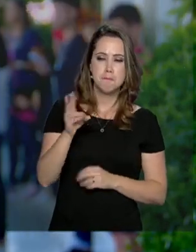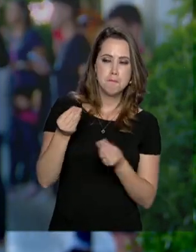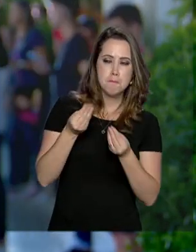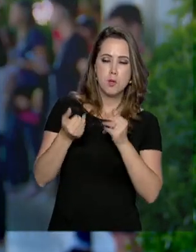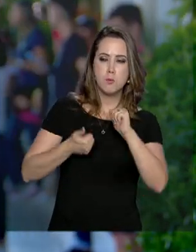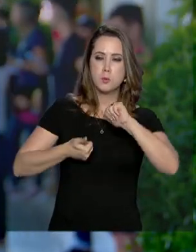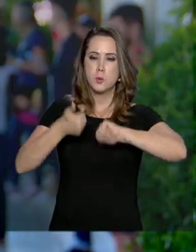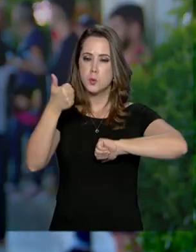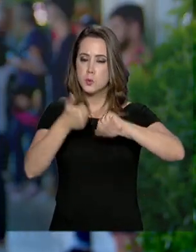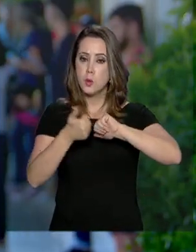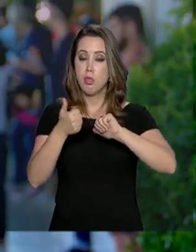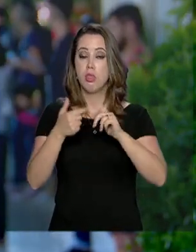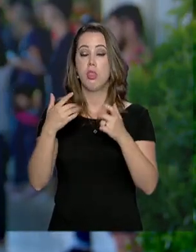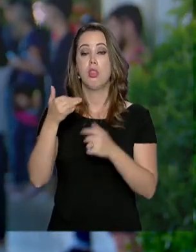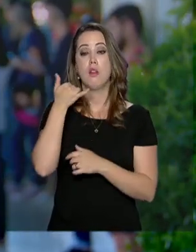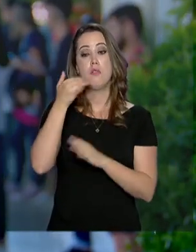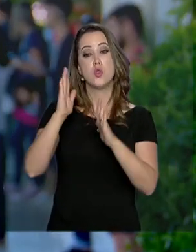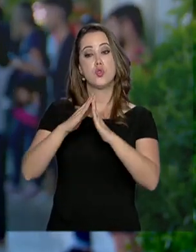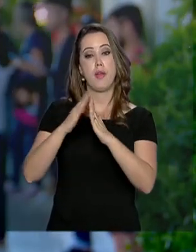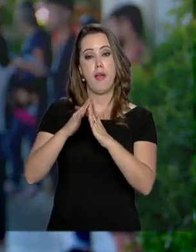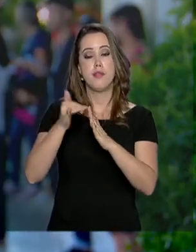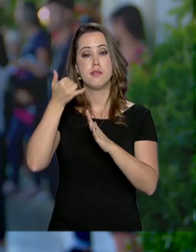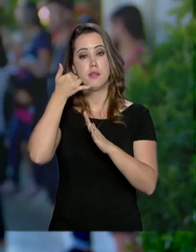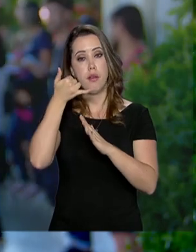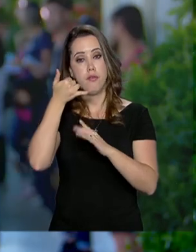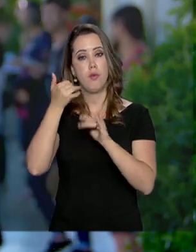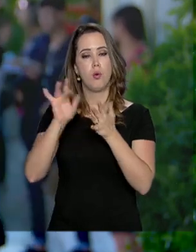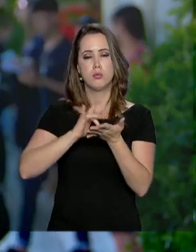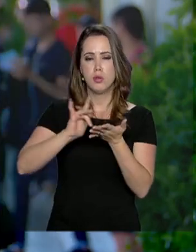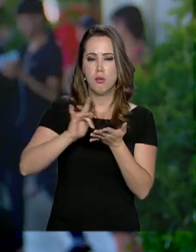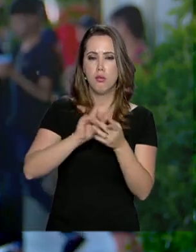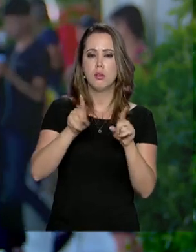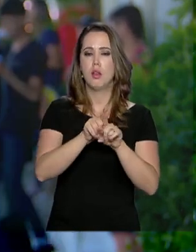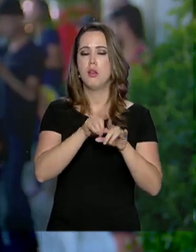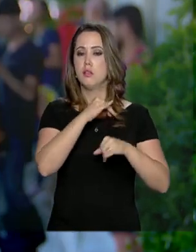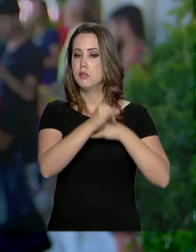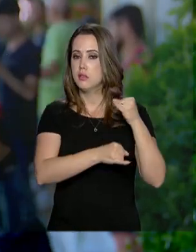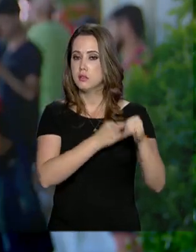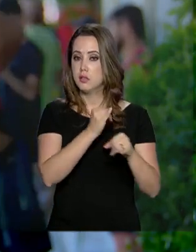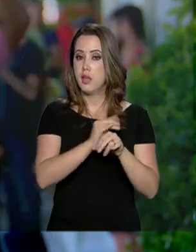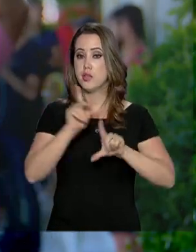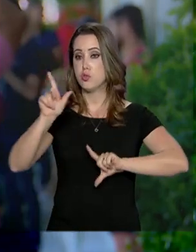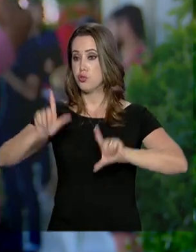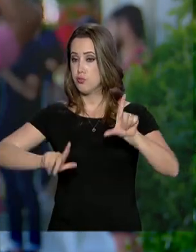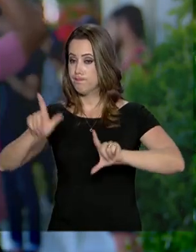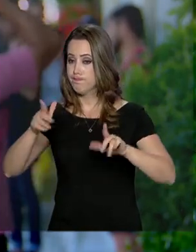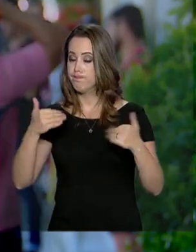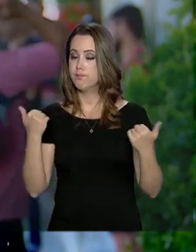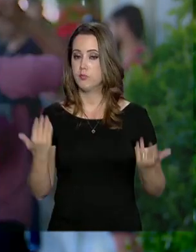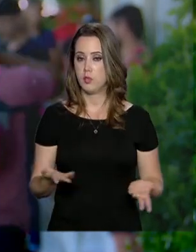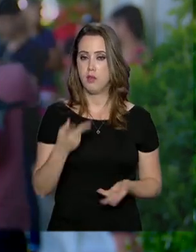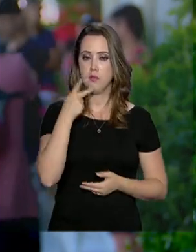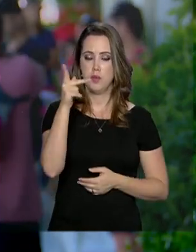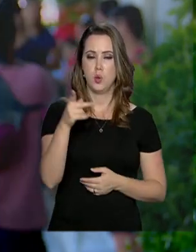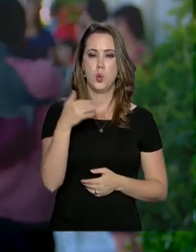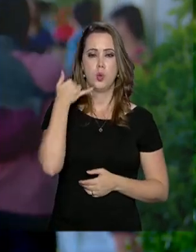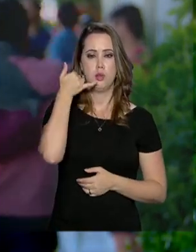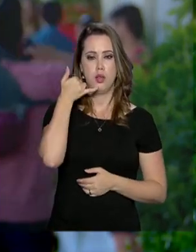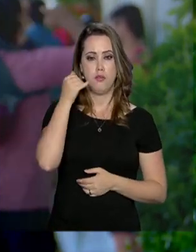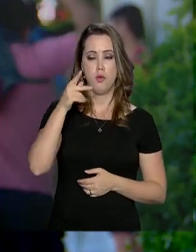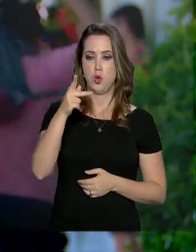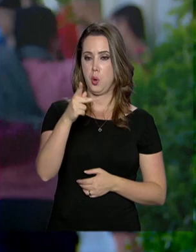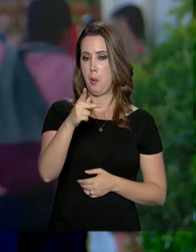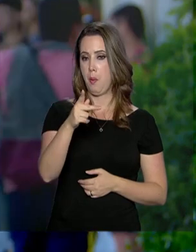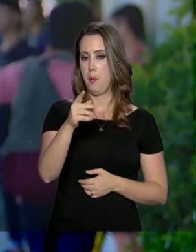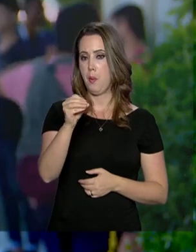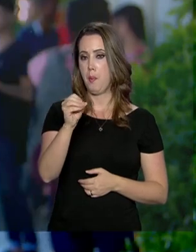telefonia fixa, móvel, banda larga e TV por assinatura. De acordo com a enquete, a telefonia móvel pós